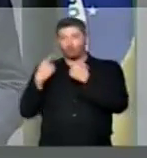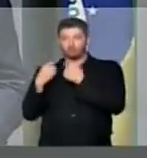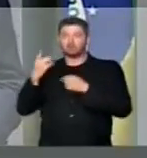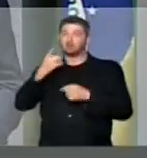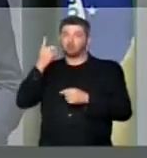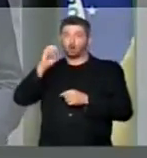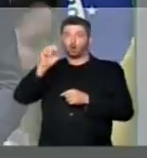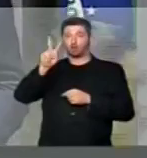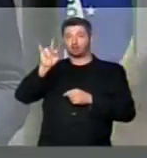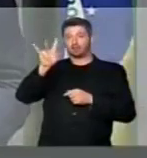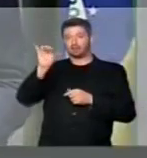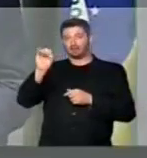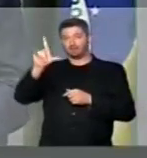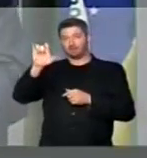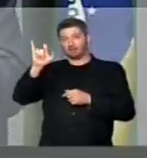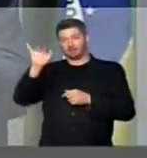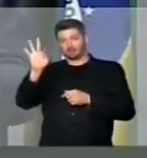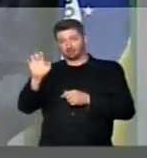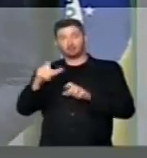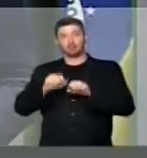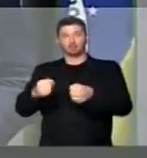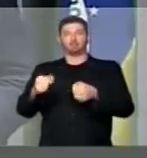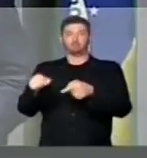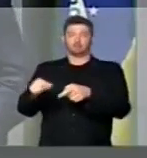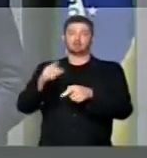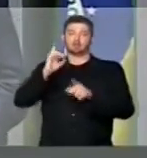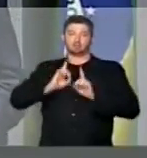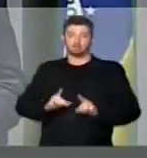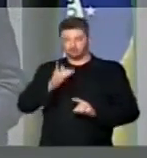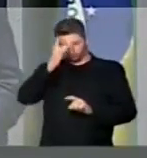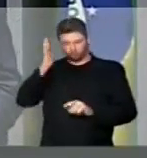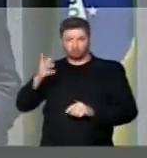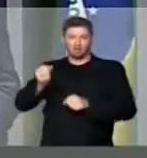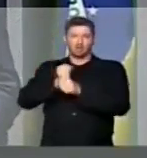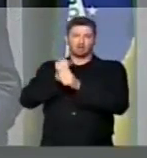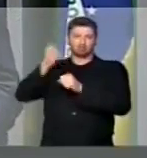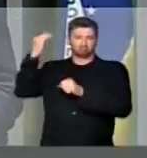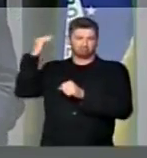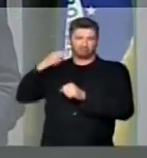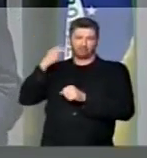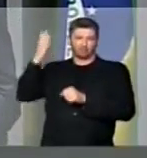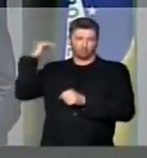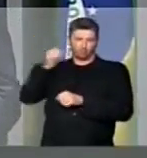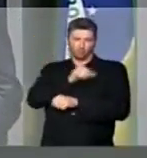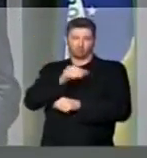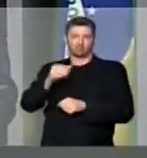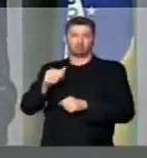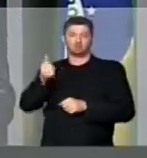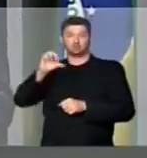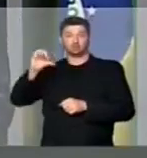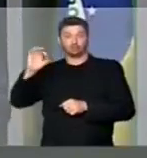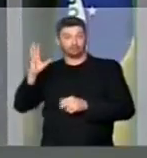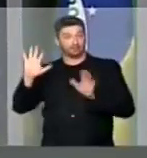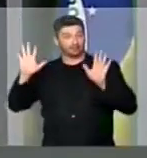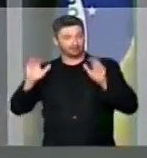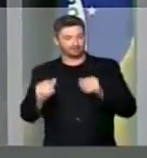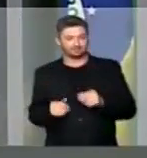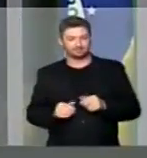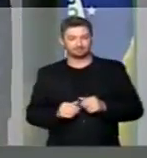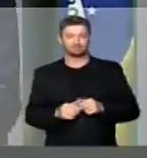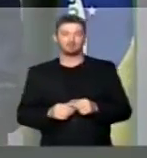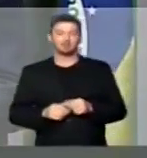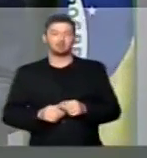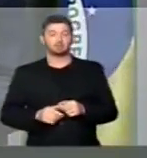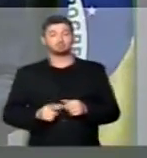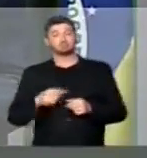o deputado Otávio Leite, que é defensor dessa causa há muitos anos, desde que era vereador no Rio de Janeiro, da década de 90, que a